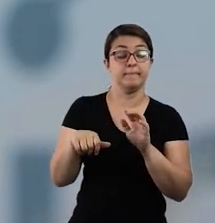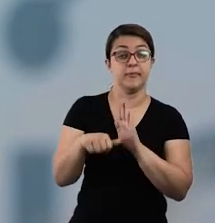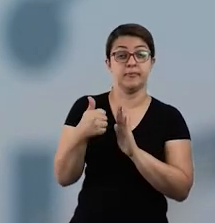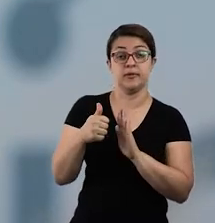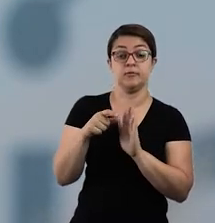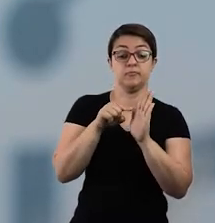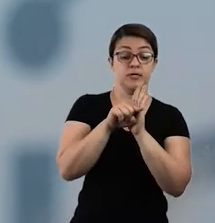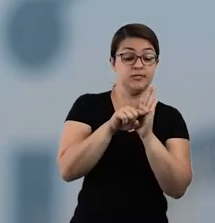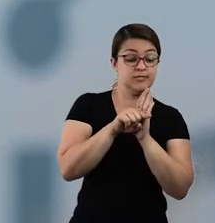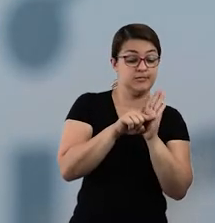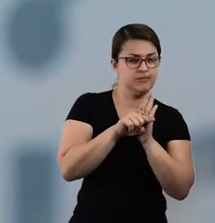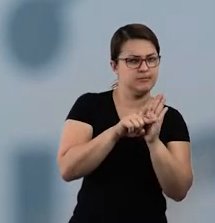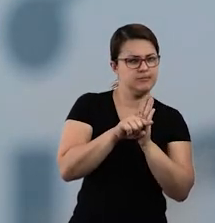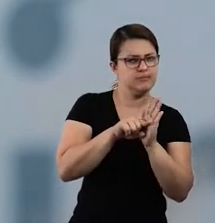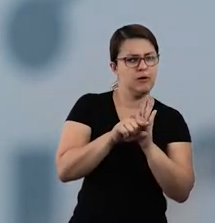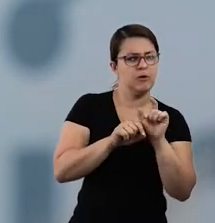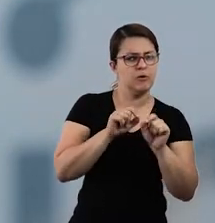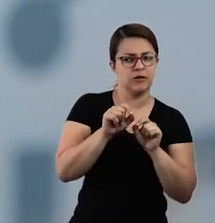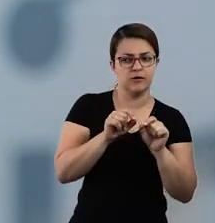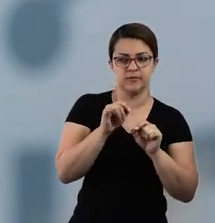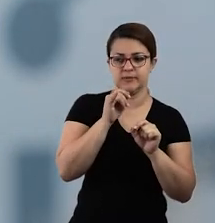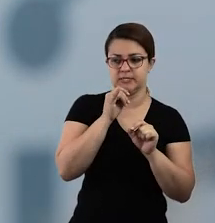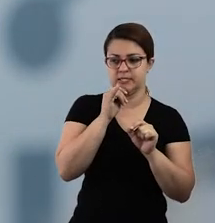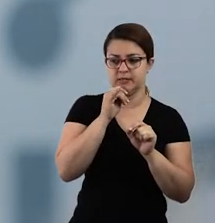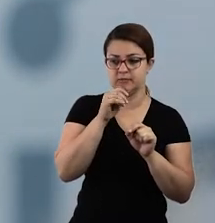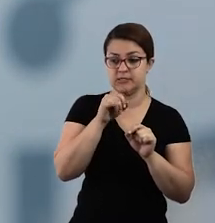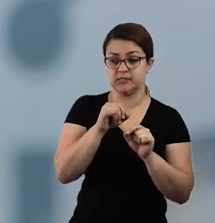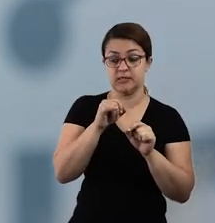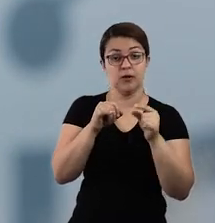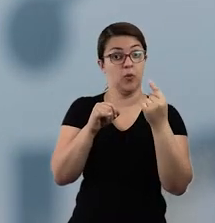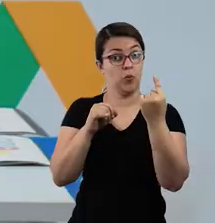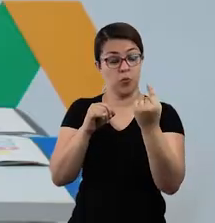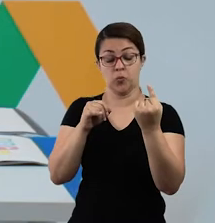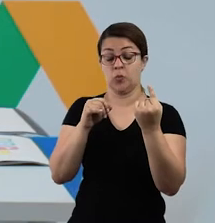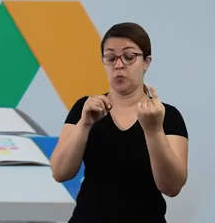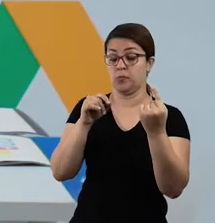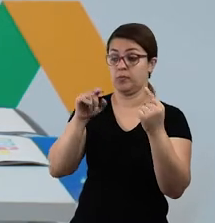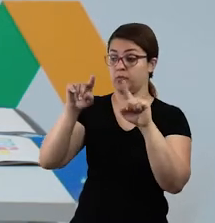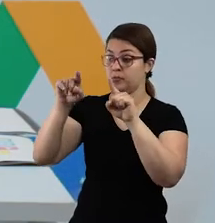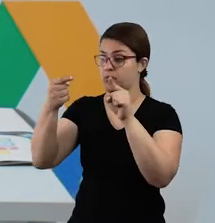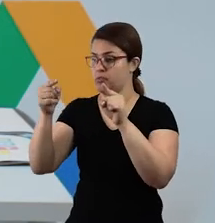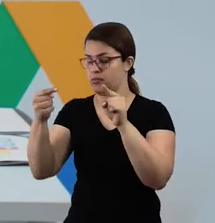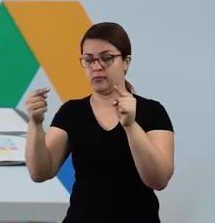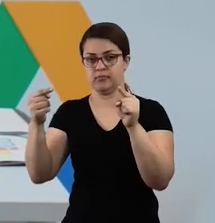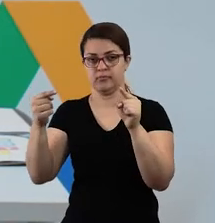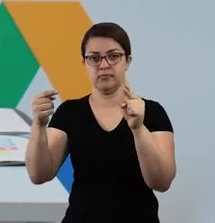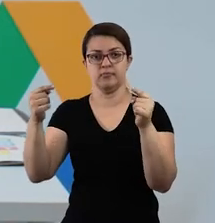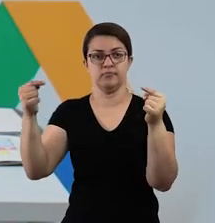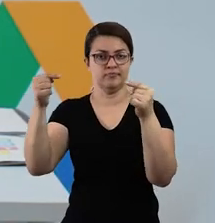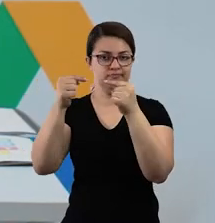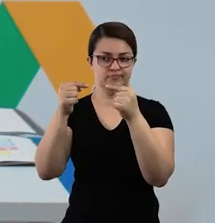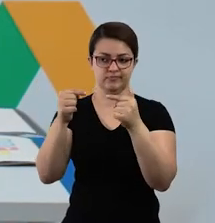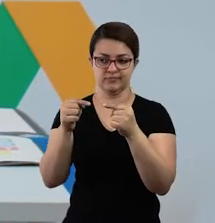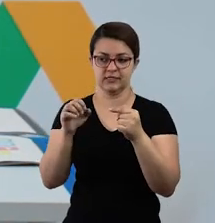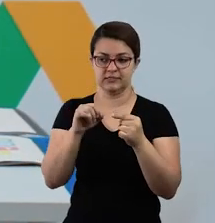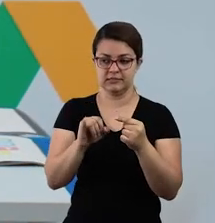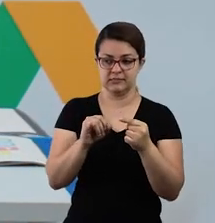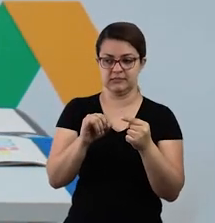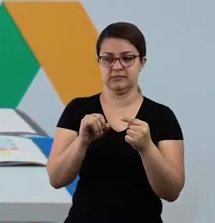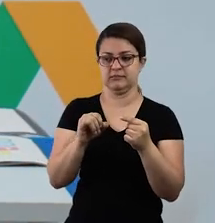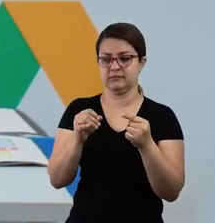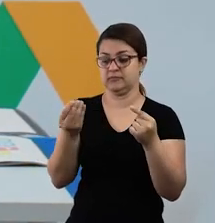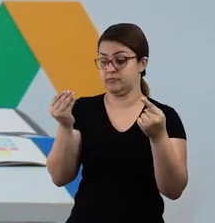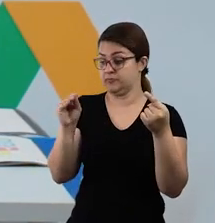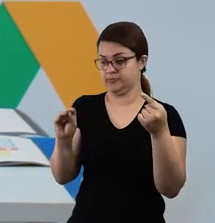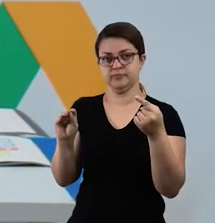fazer uma pesquisa e relacionar. Por exemplo, se for a primeira, coloca o número 1 aqui no quadradinho. Se a primeira lei está relacionada com a segunda explicação, então o